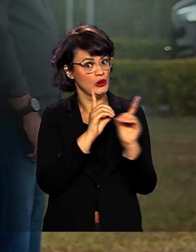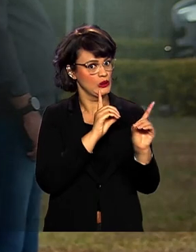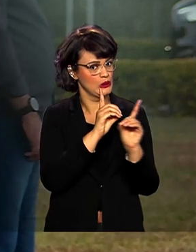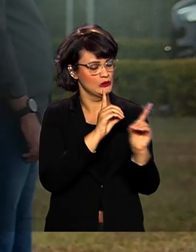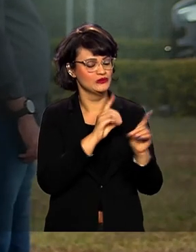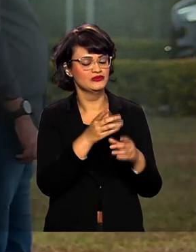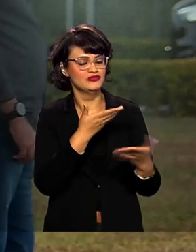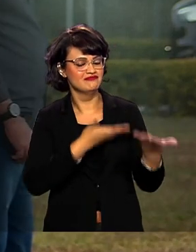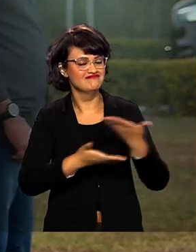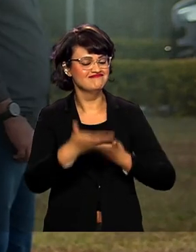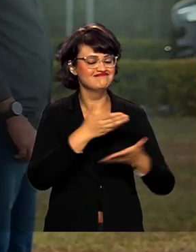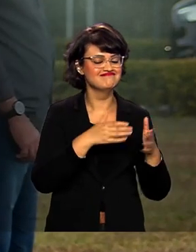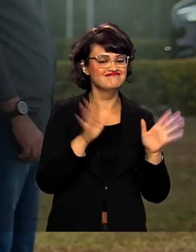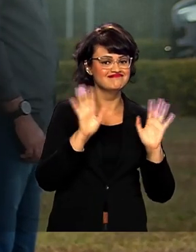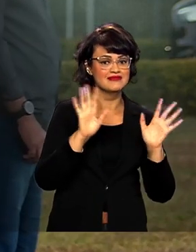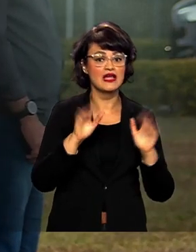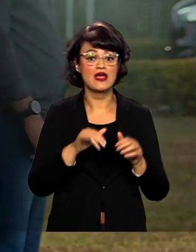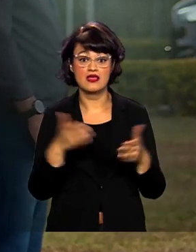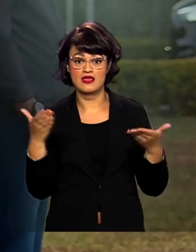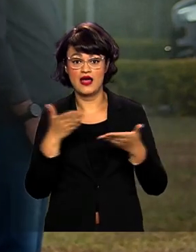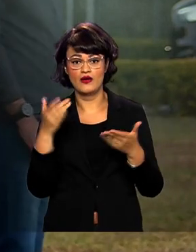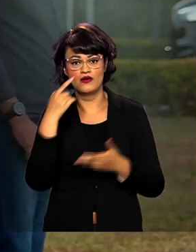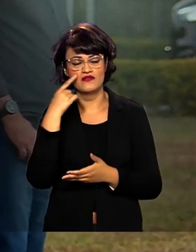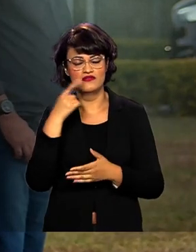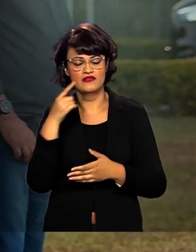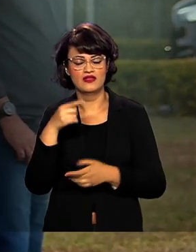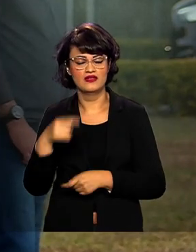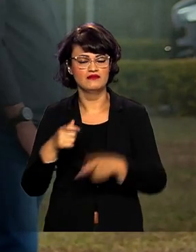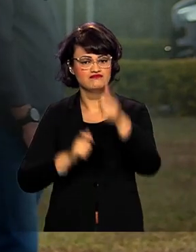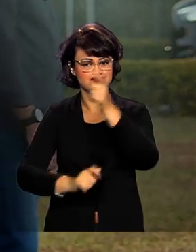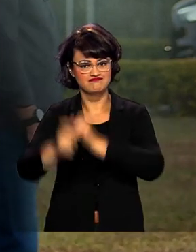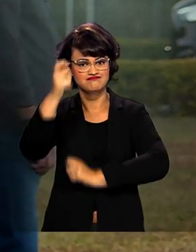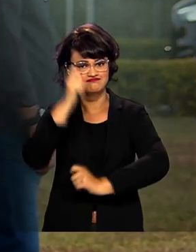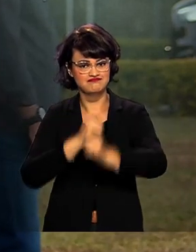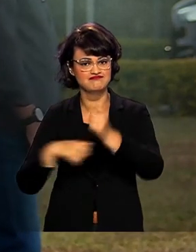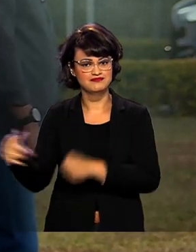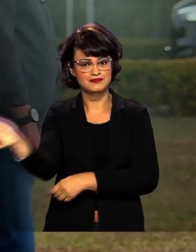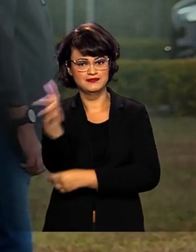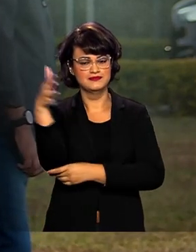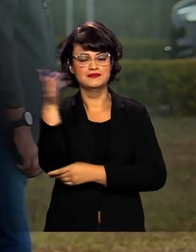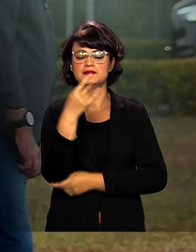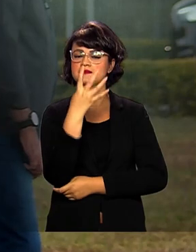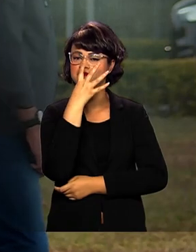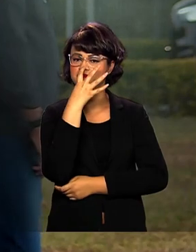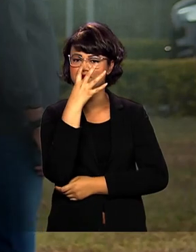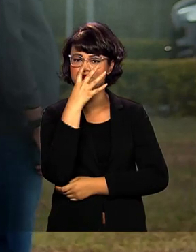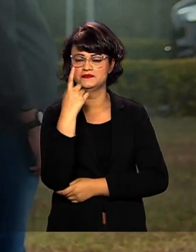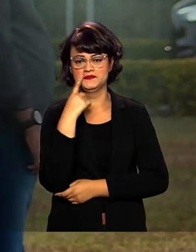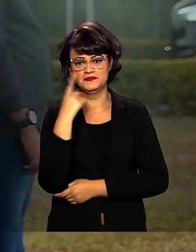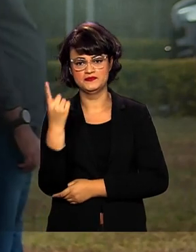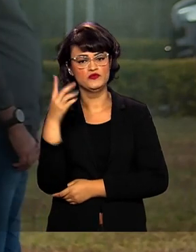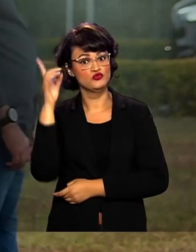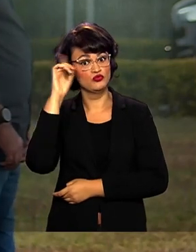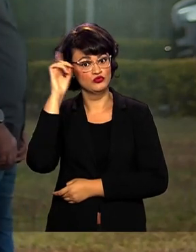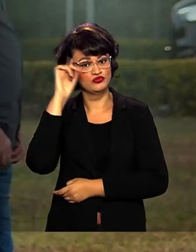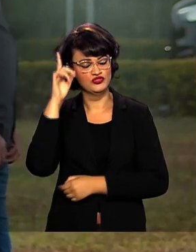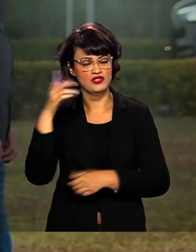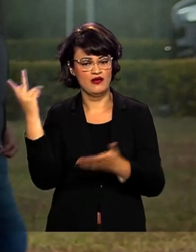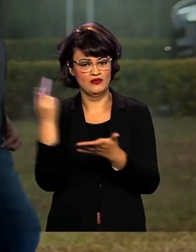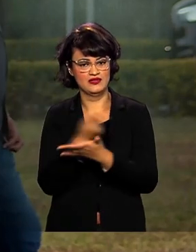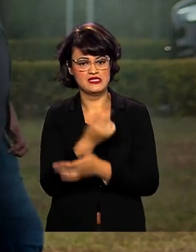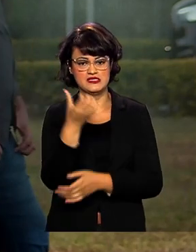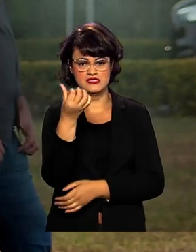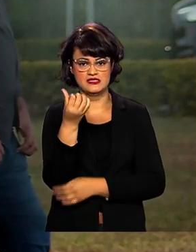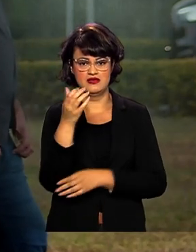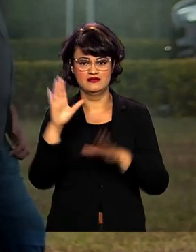oficial e participa neste momento da cerimônia de arriamento da bandeira nacional, que acontece diariamente às seis da